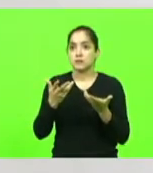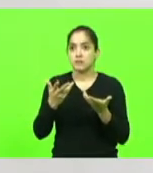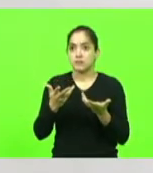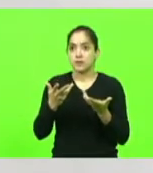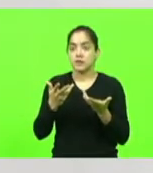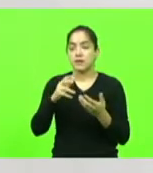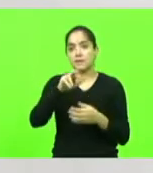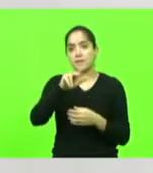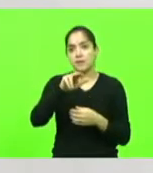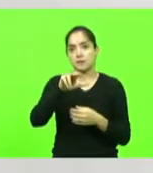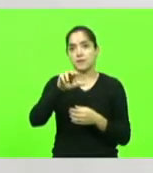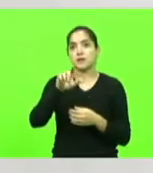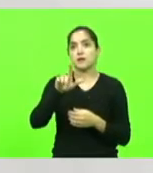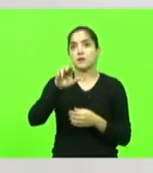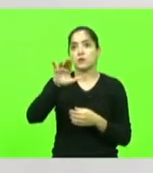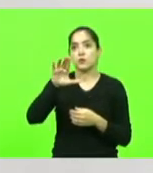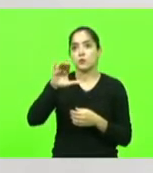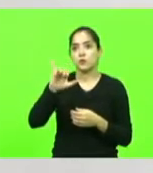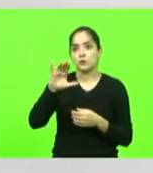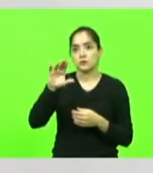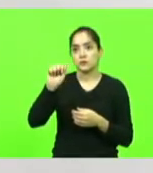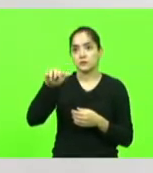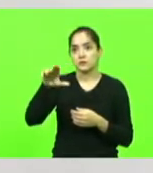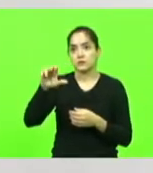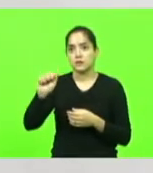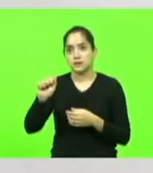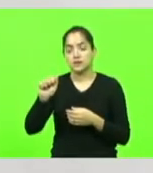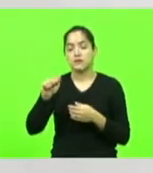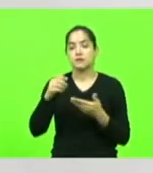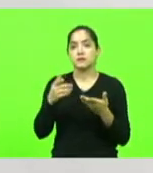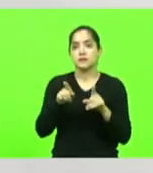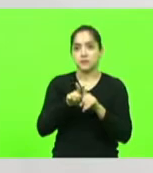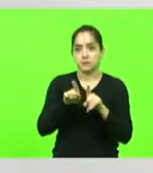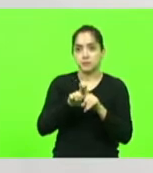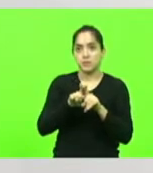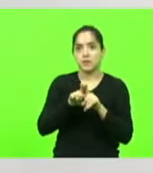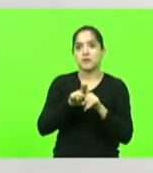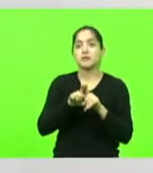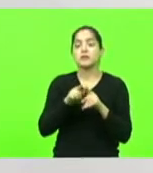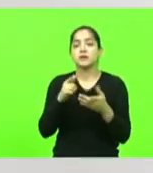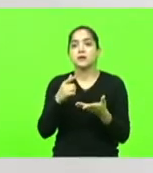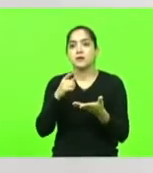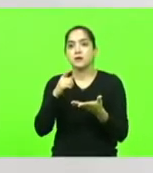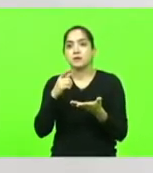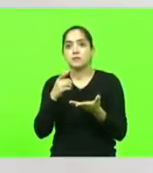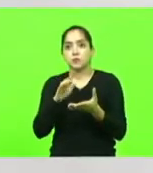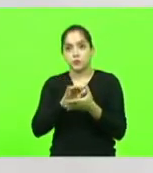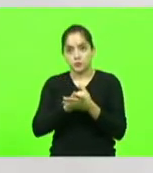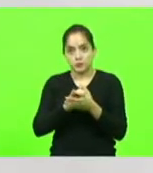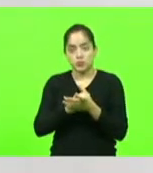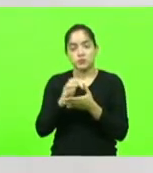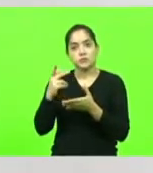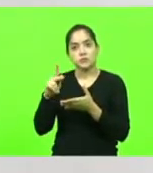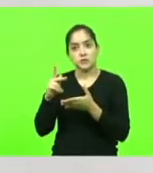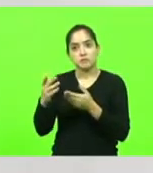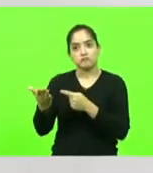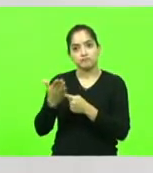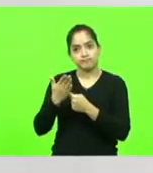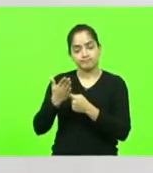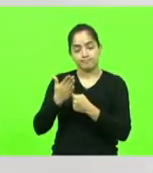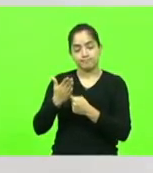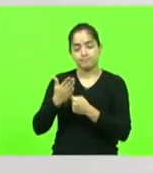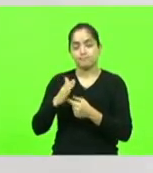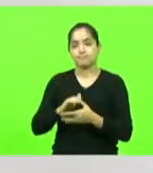irmã Luciana, e a seu esposo, Cleis, também que me ajudaram muito nessa caminhada.